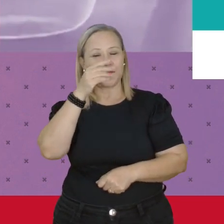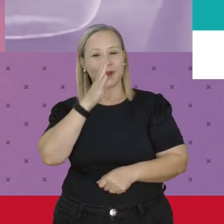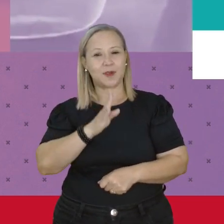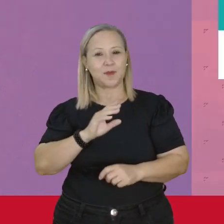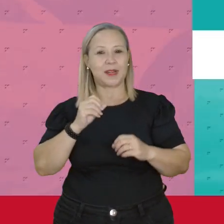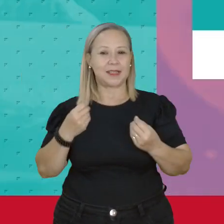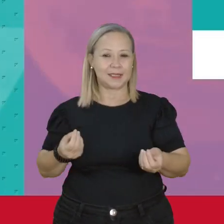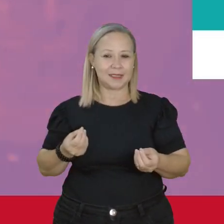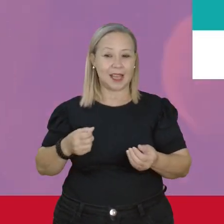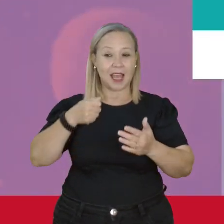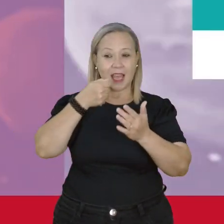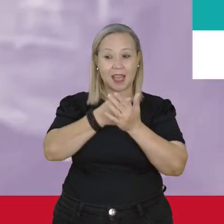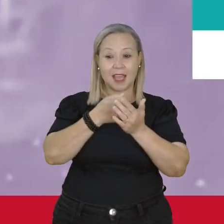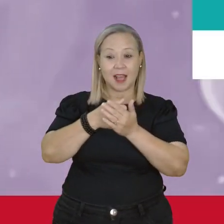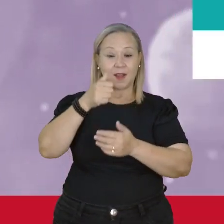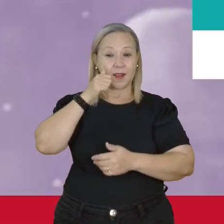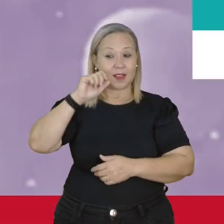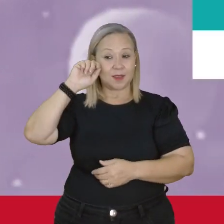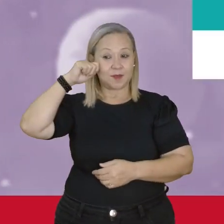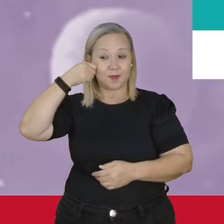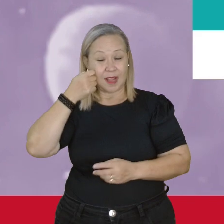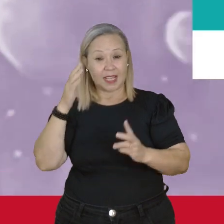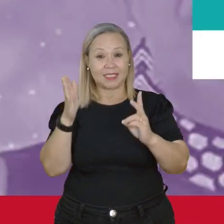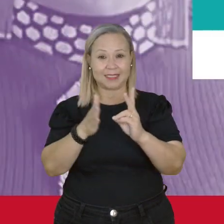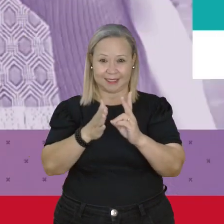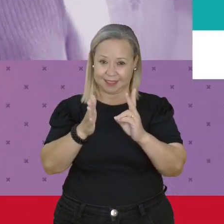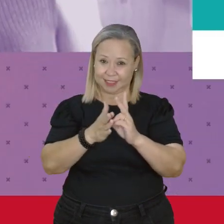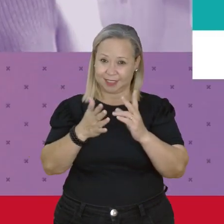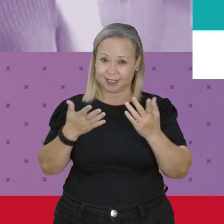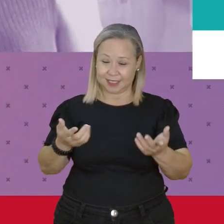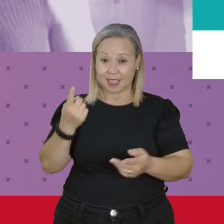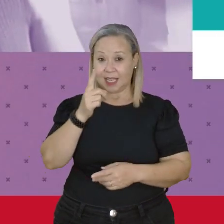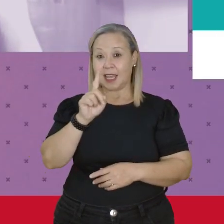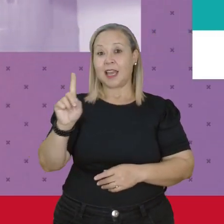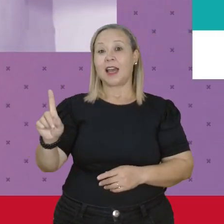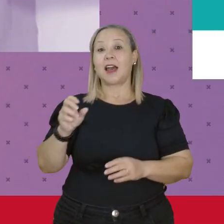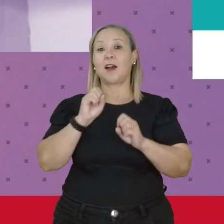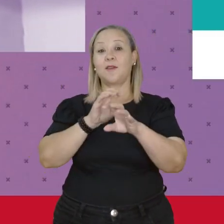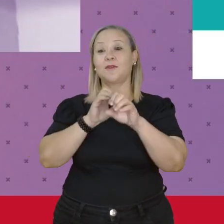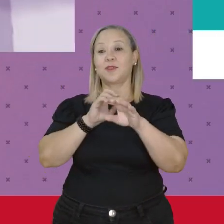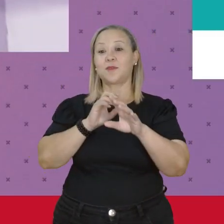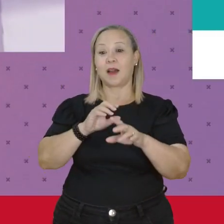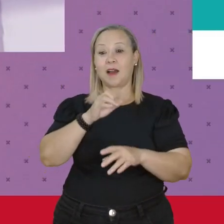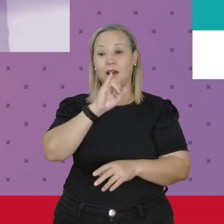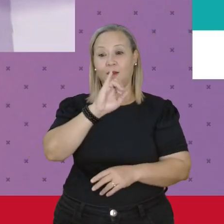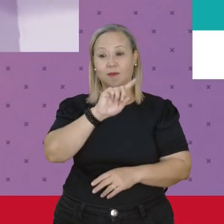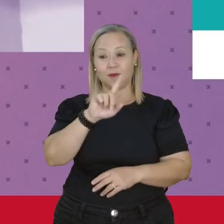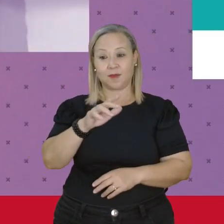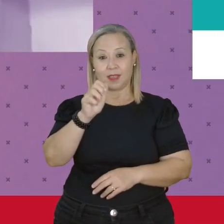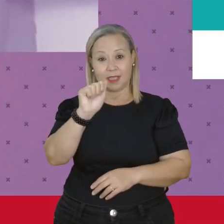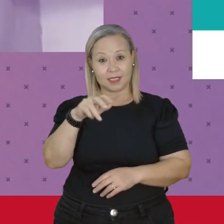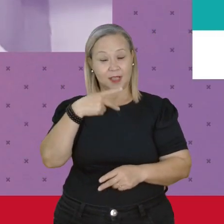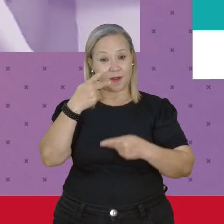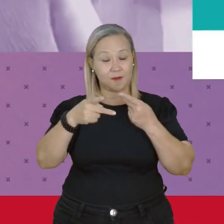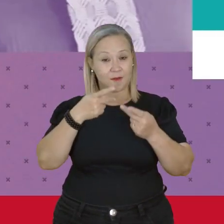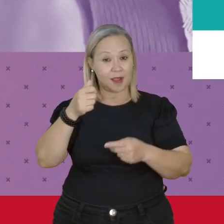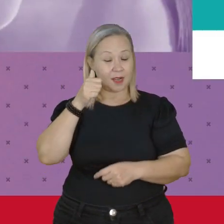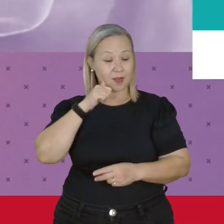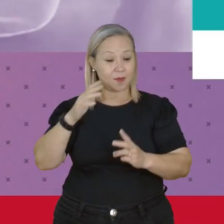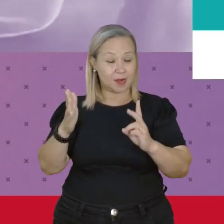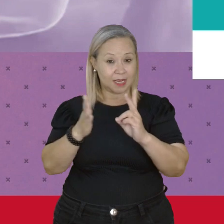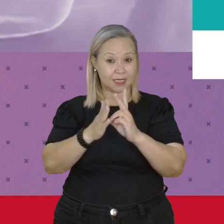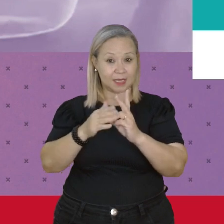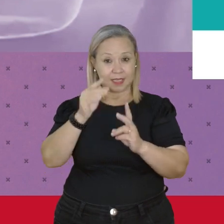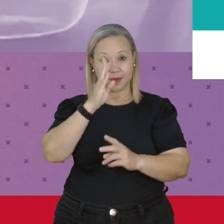A luta das mulheres negras e indígenas Na última aula, Isa Tapuia fala sobre as mulheres indígenas do Brasil